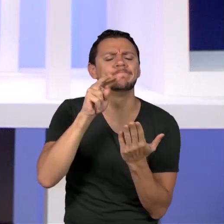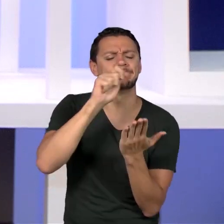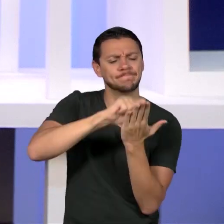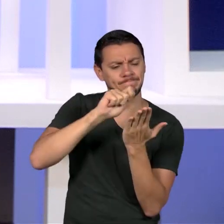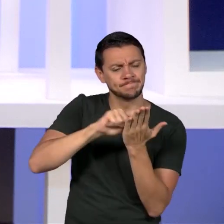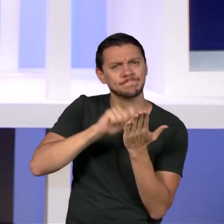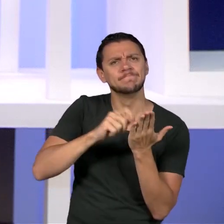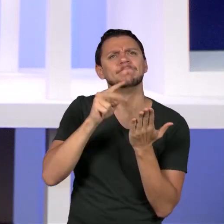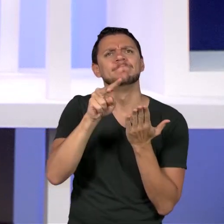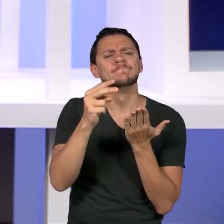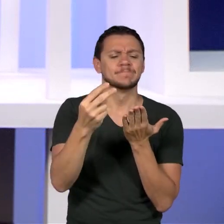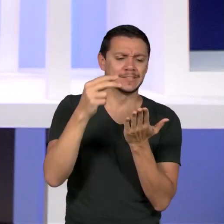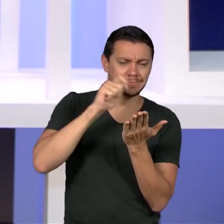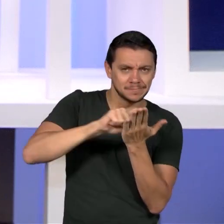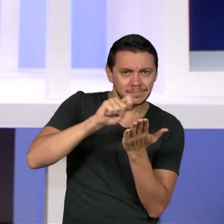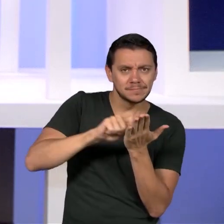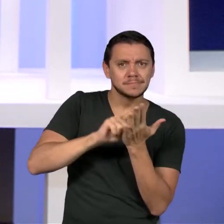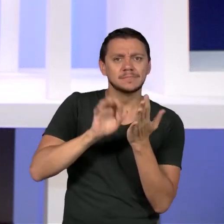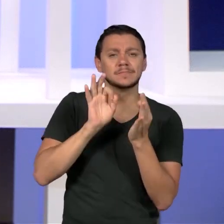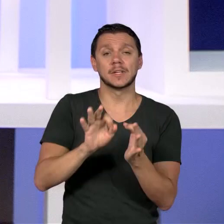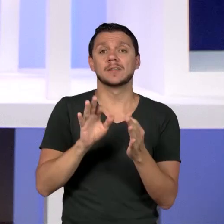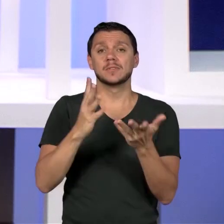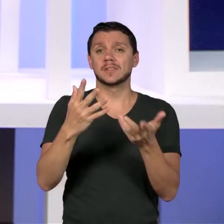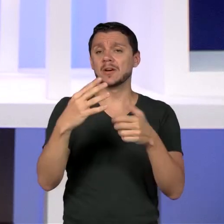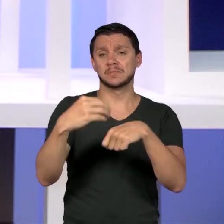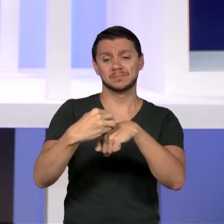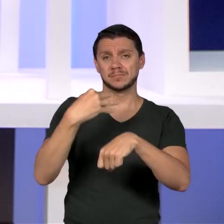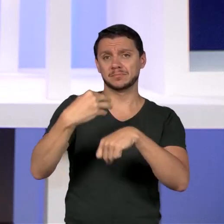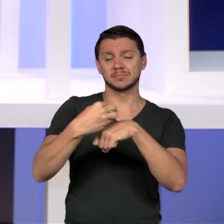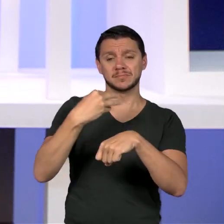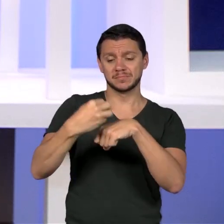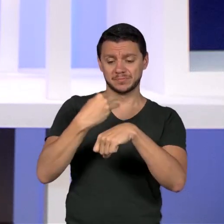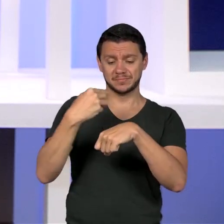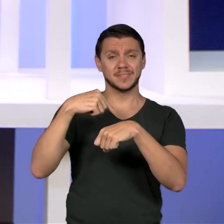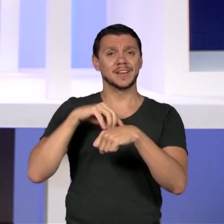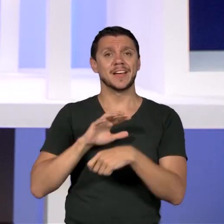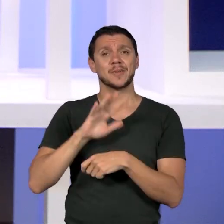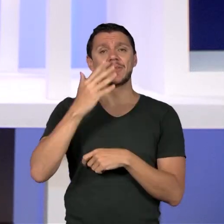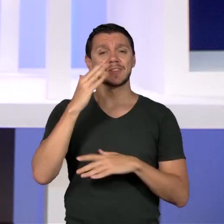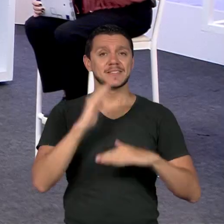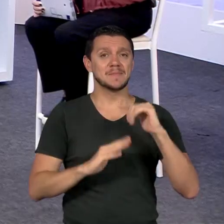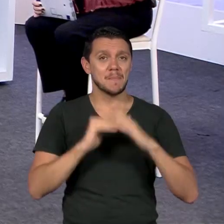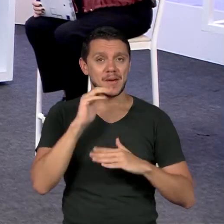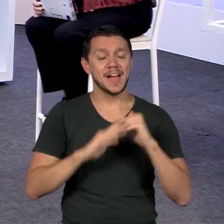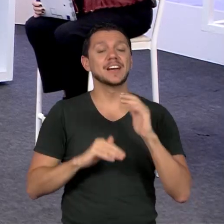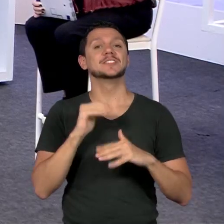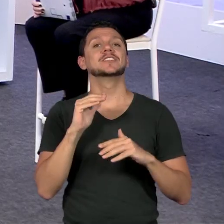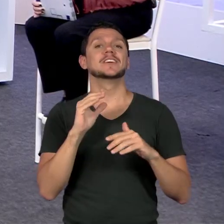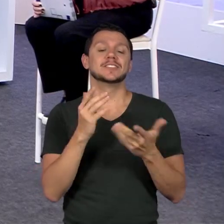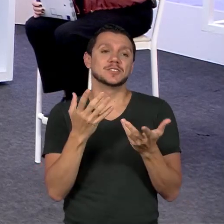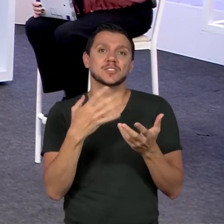transmissivo se coloca nas práticas de formação inicial de uma maneira mais